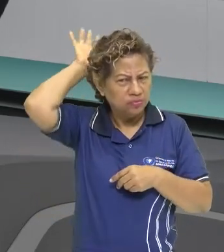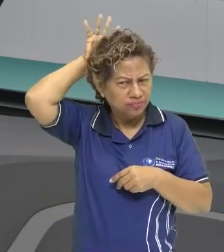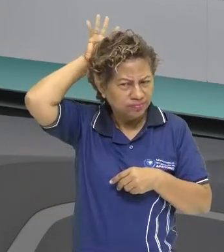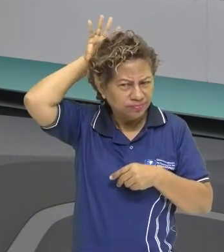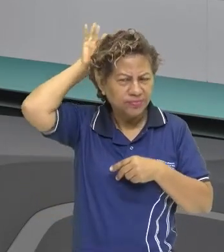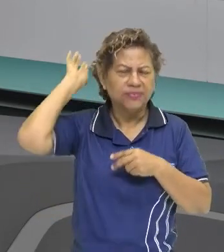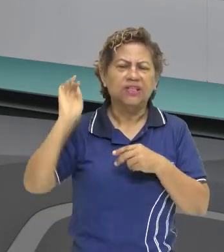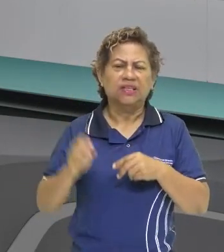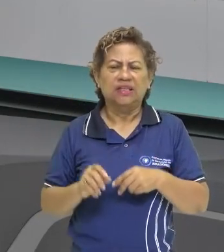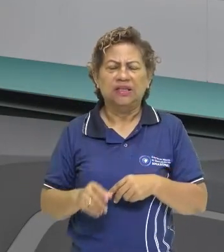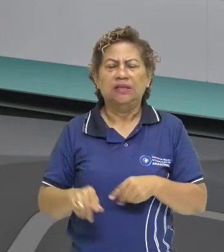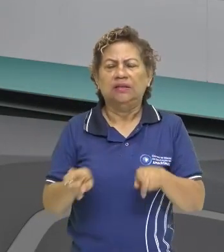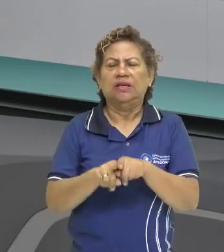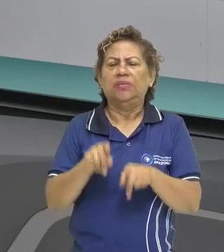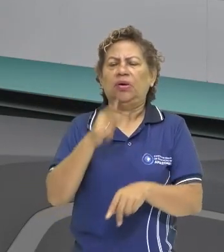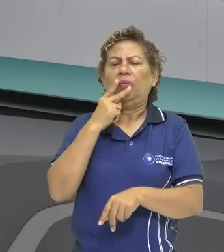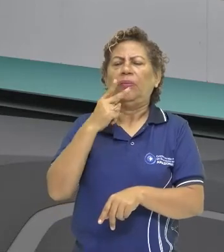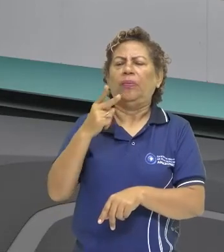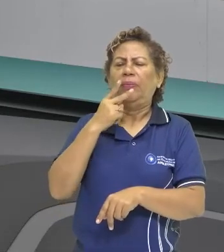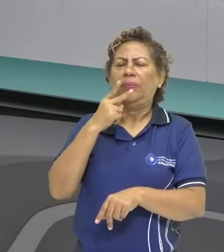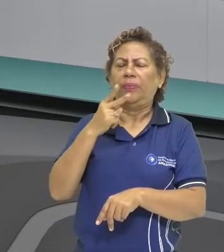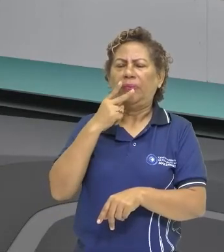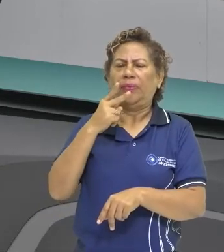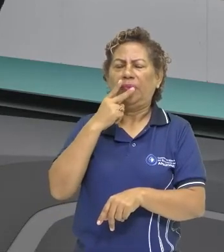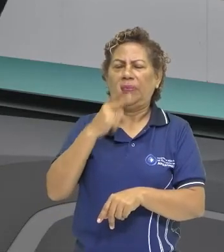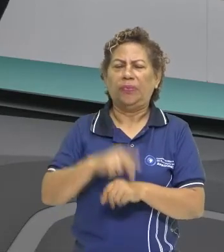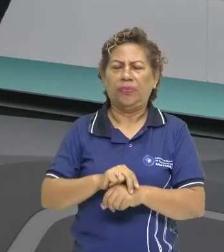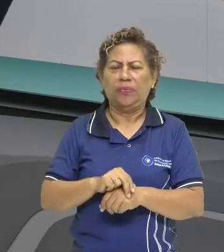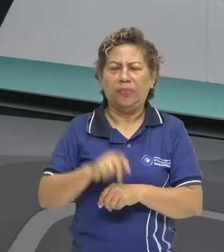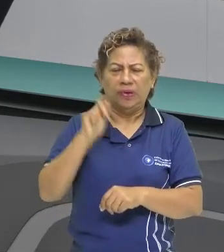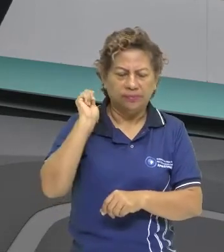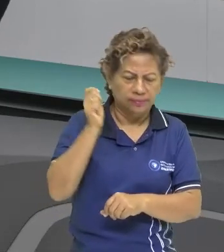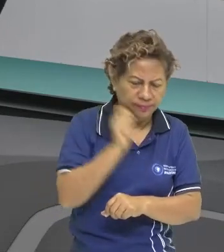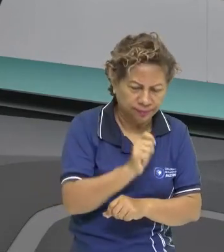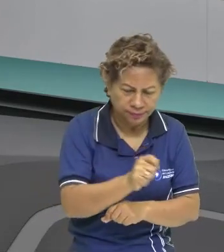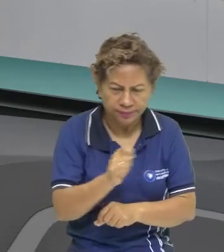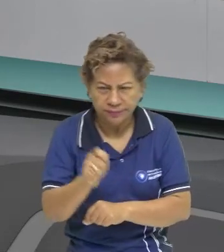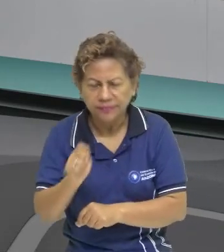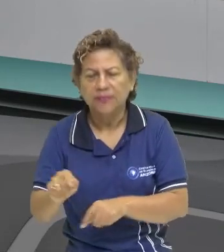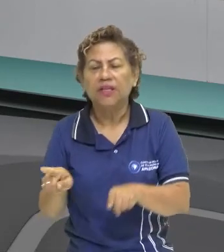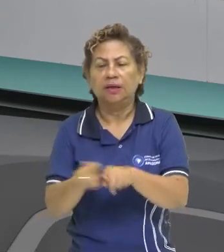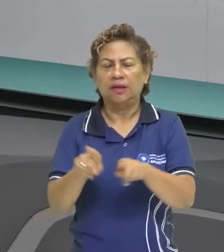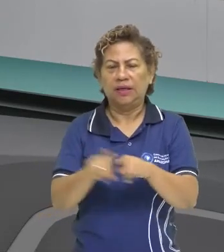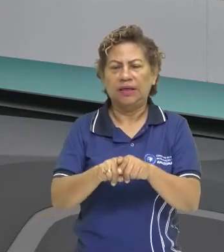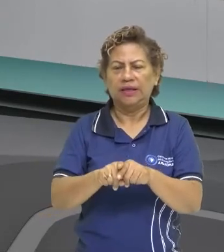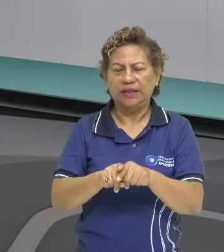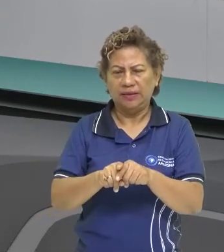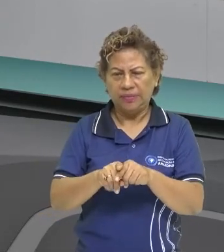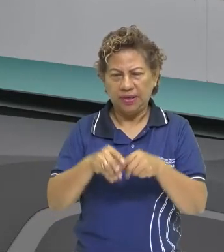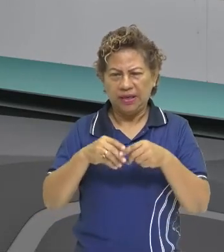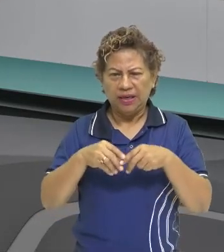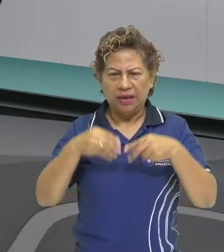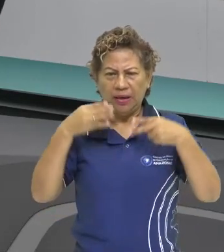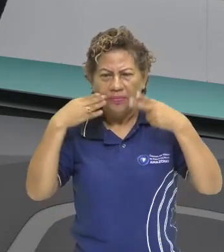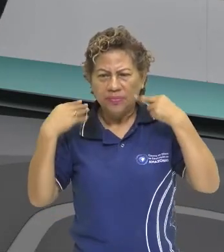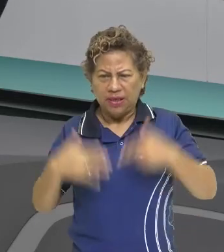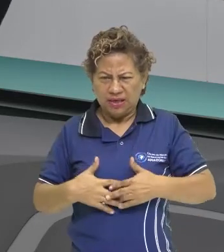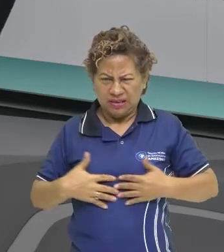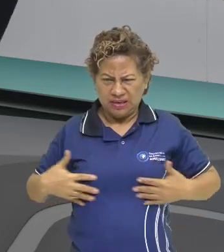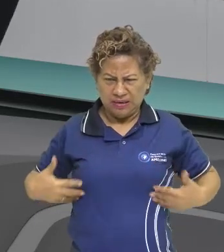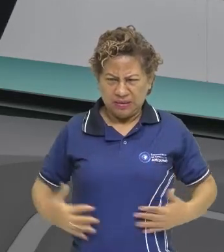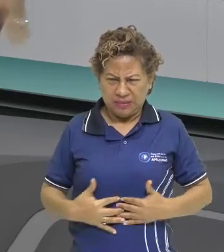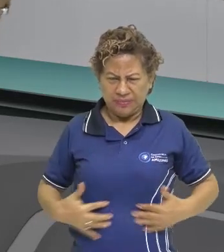fumar e curandeirar. Andar de negro pintado, andar matando de fúria,